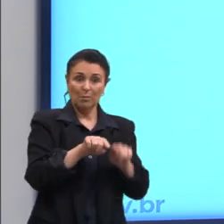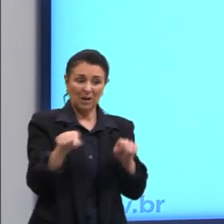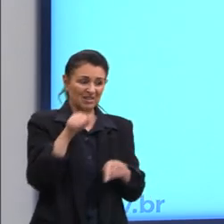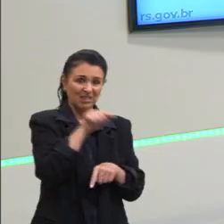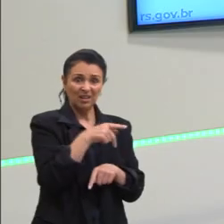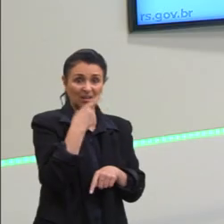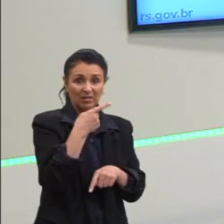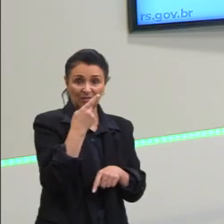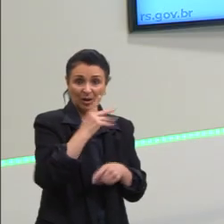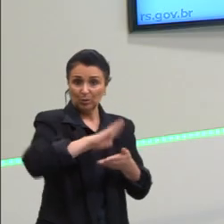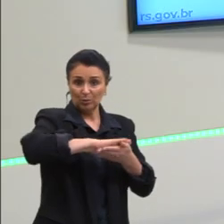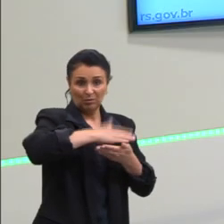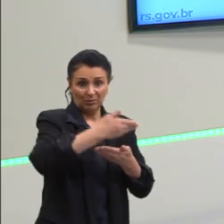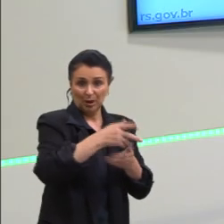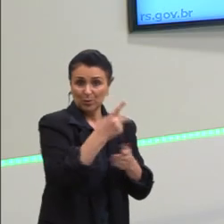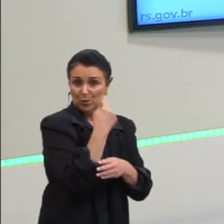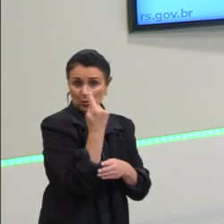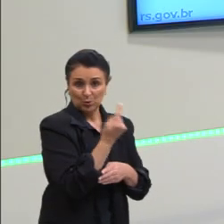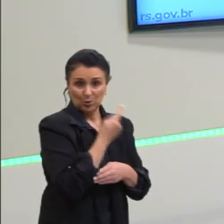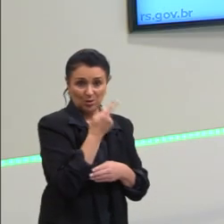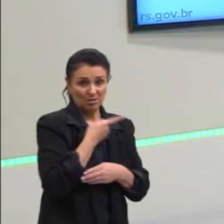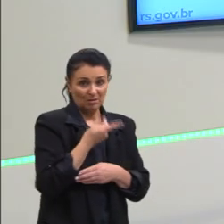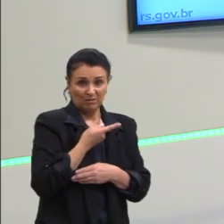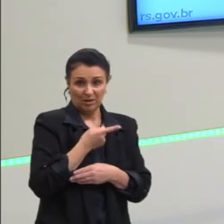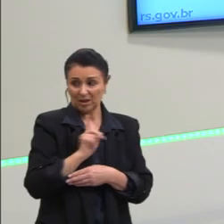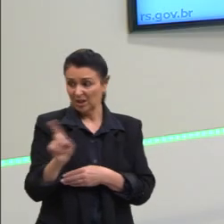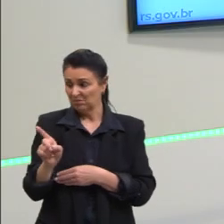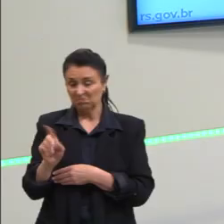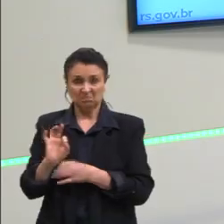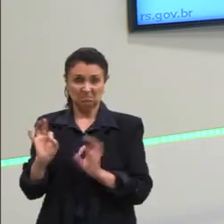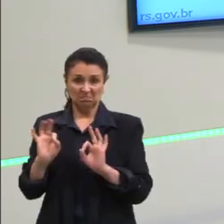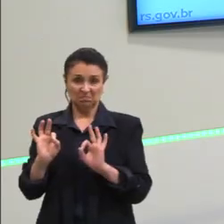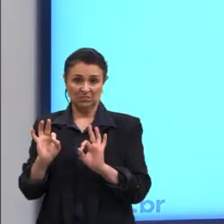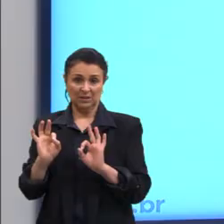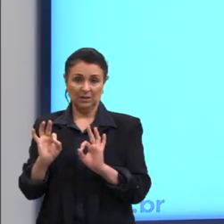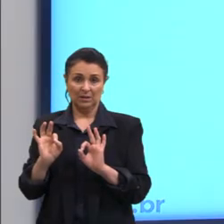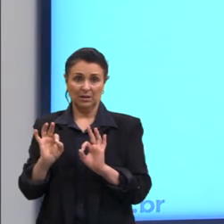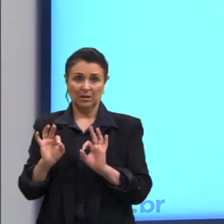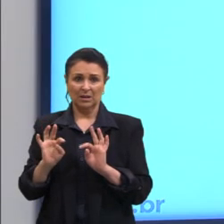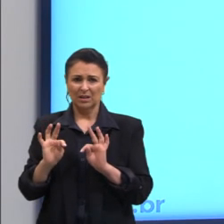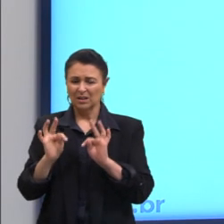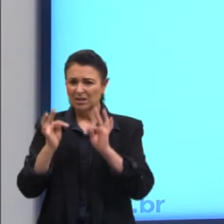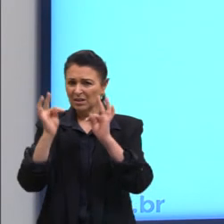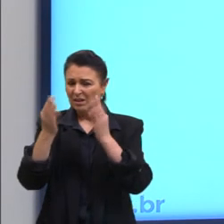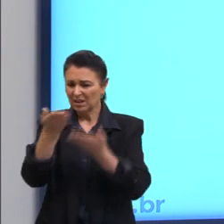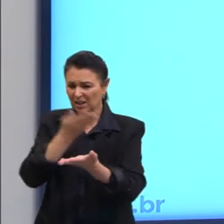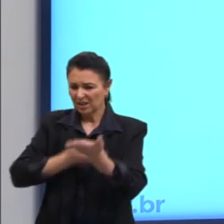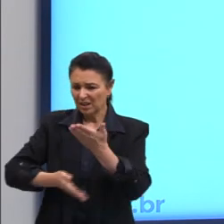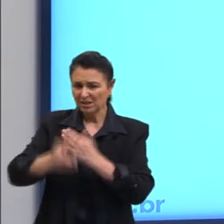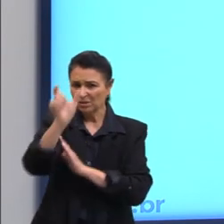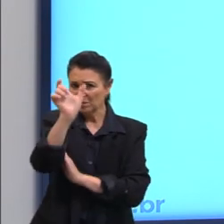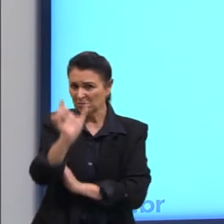o laptop. Forma como a tecnologia ampliou a comunicação e a interação entre as pessoas,